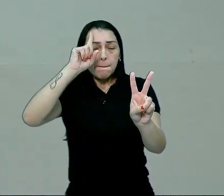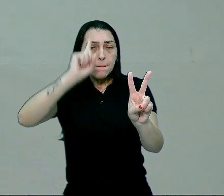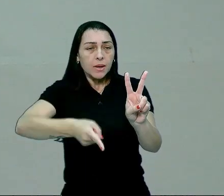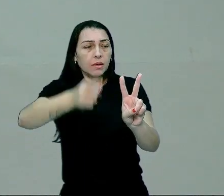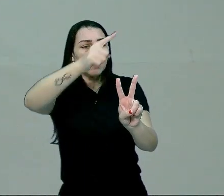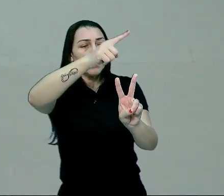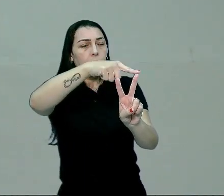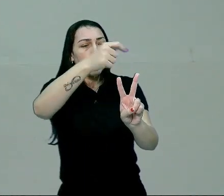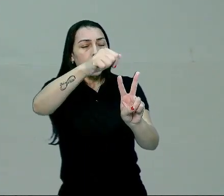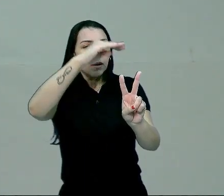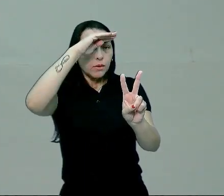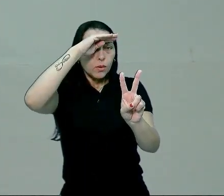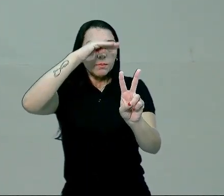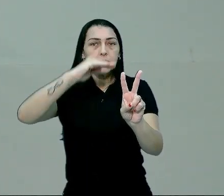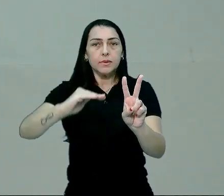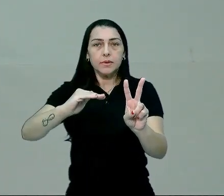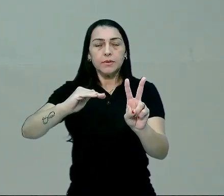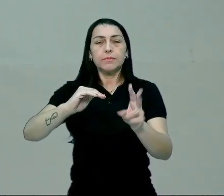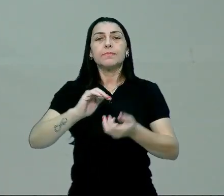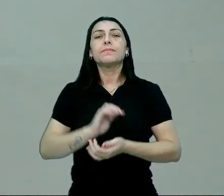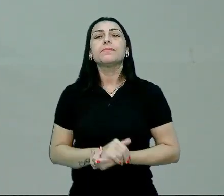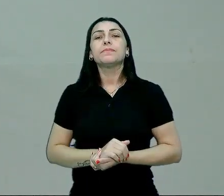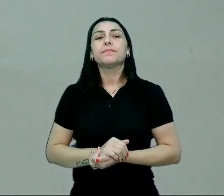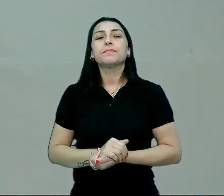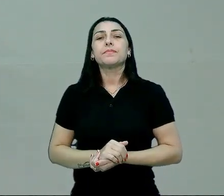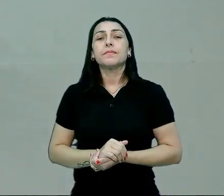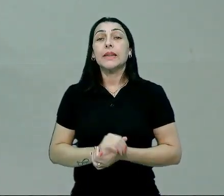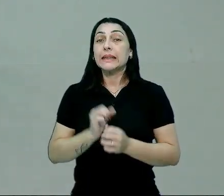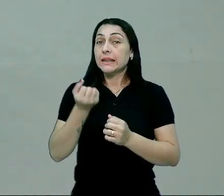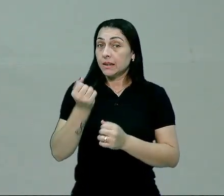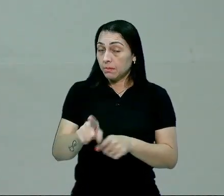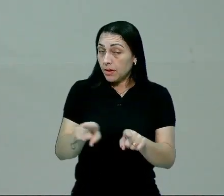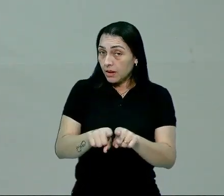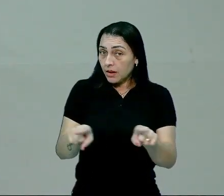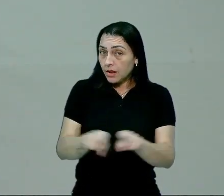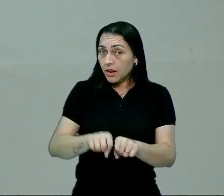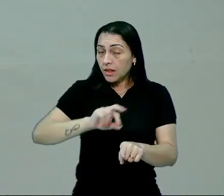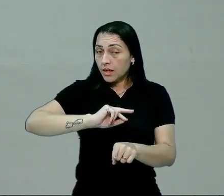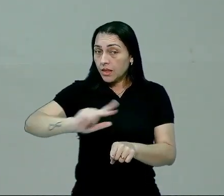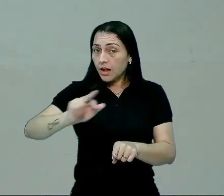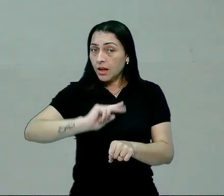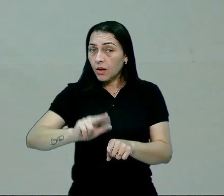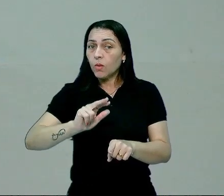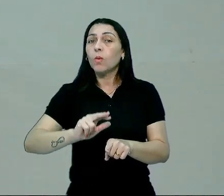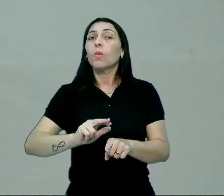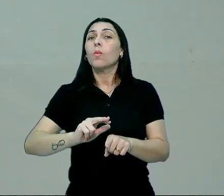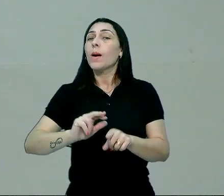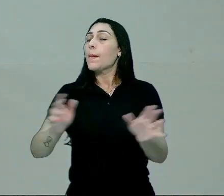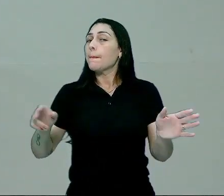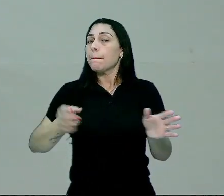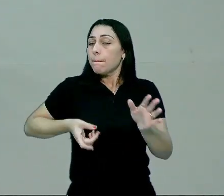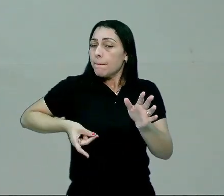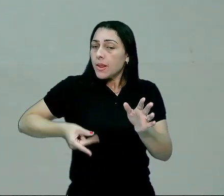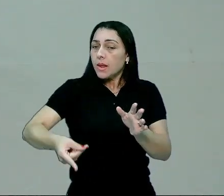mandar e alguém precisa obedecer. E isso também não é uma situação definitiva. Então vamos